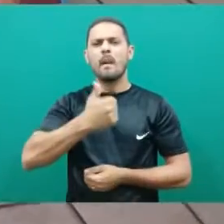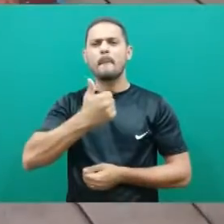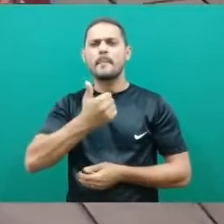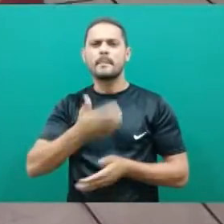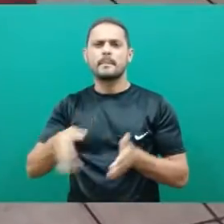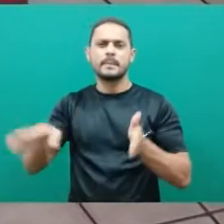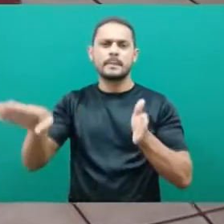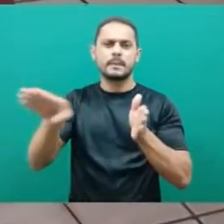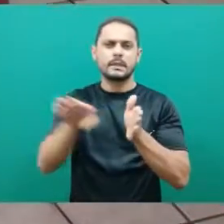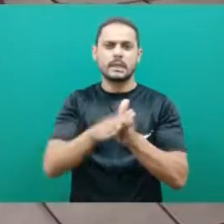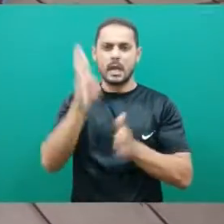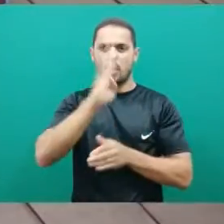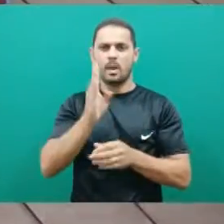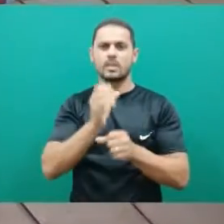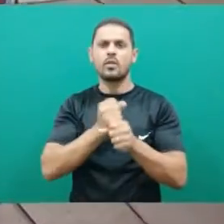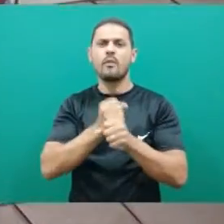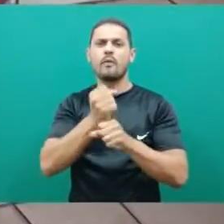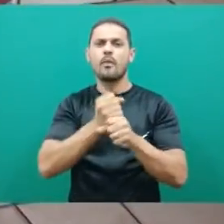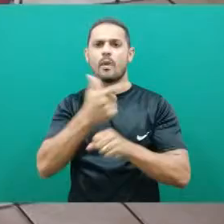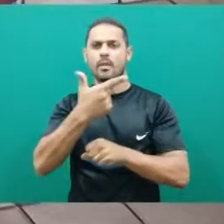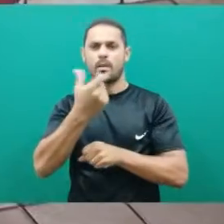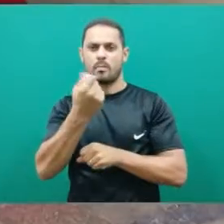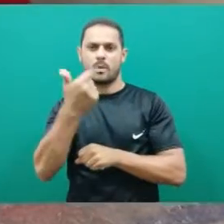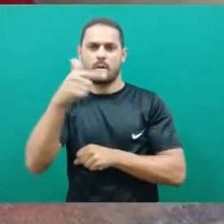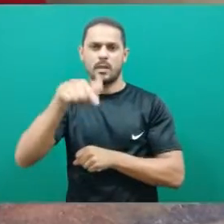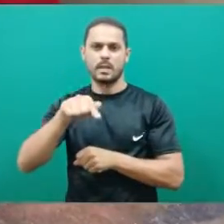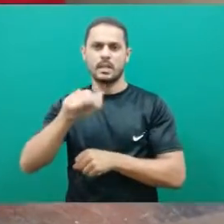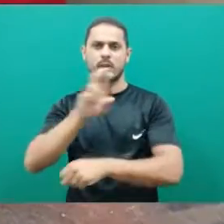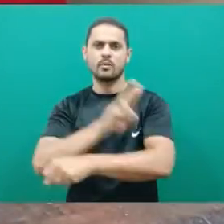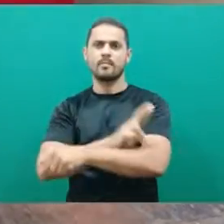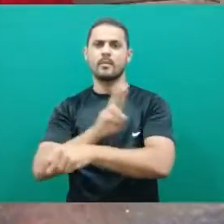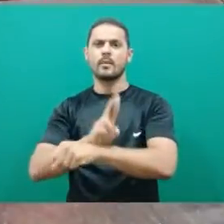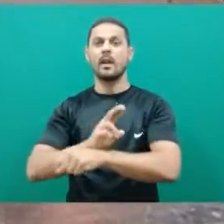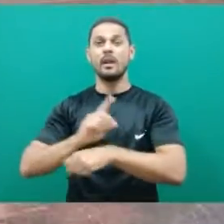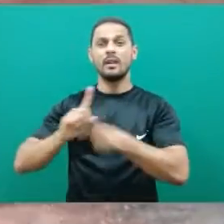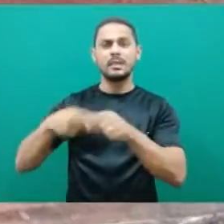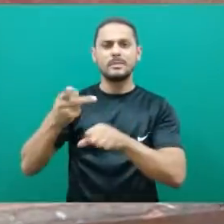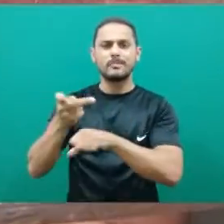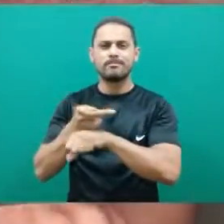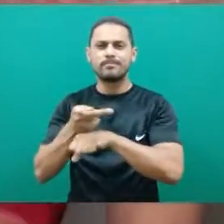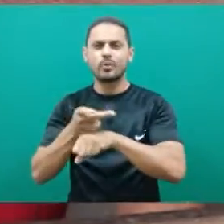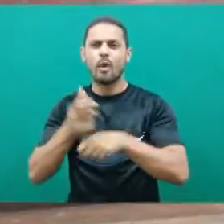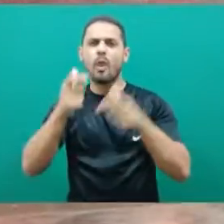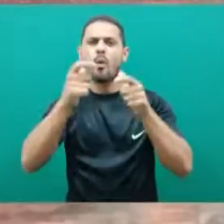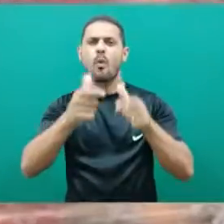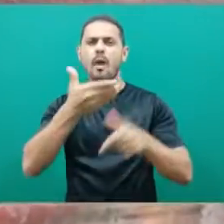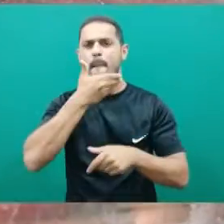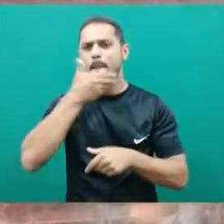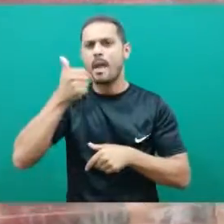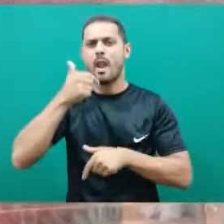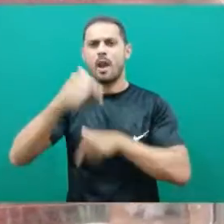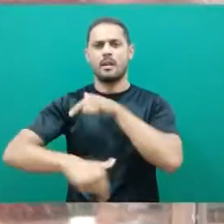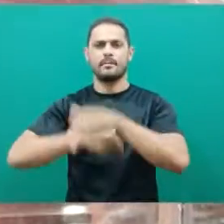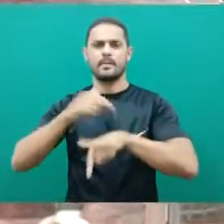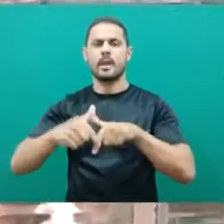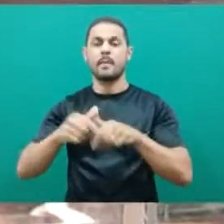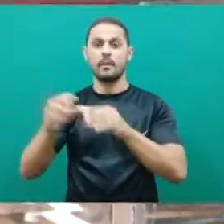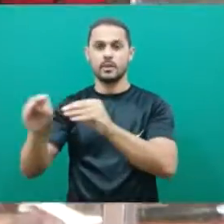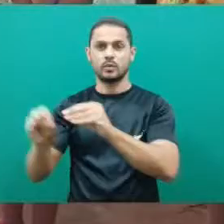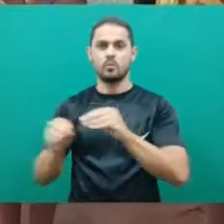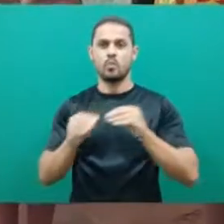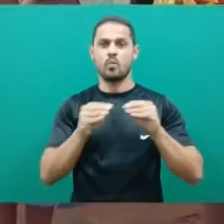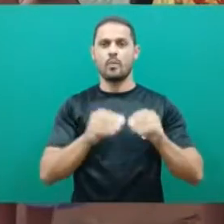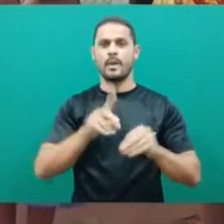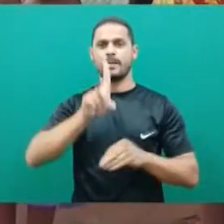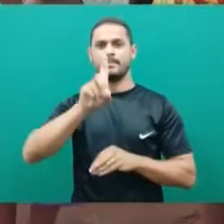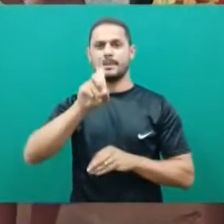Reni e da Jéssica foi em 2017 em Roraima. Depois da busca por melhores condições de emprego, trouxe a família para Dourados.